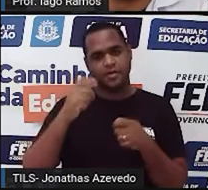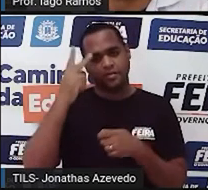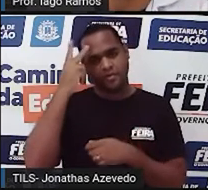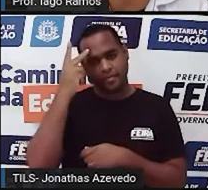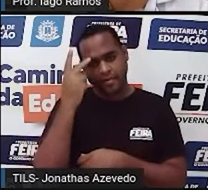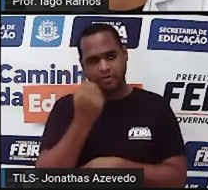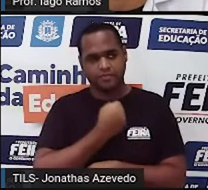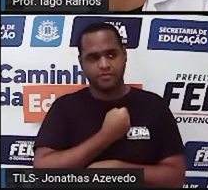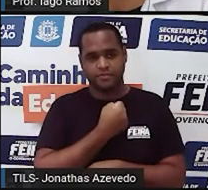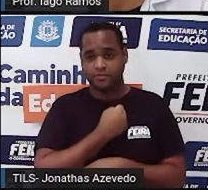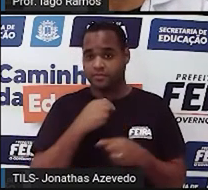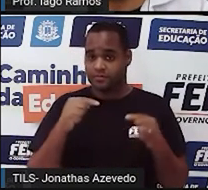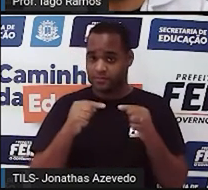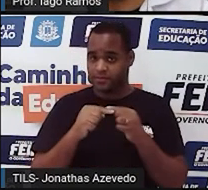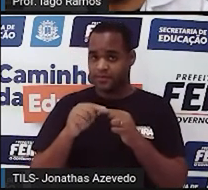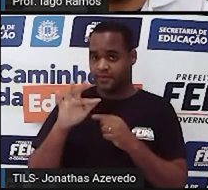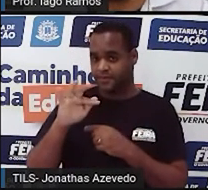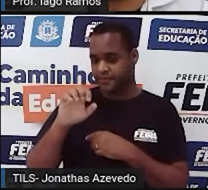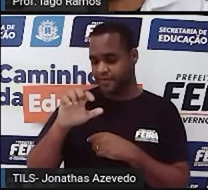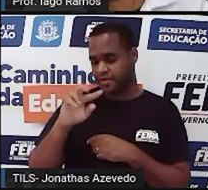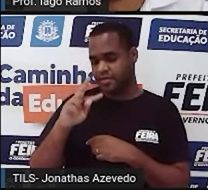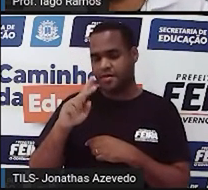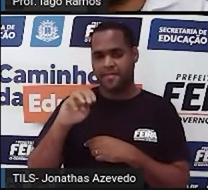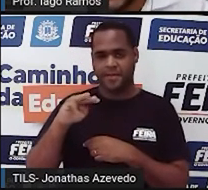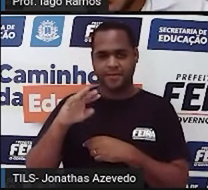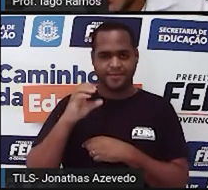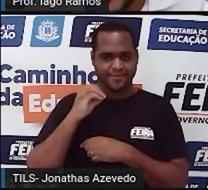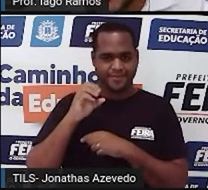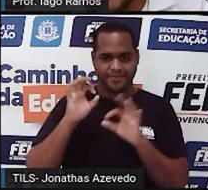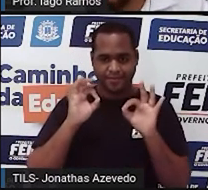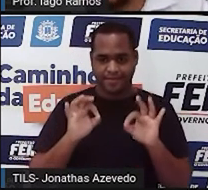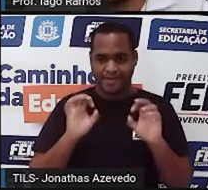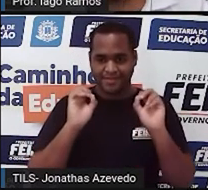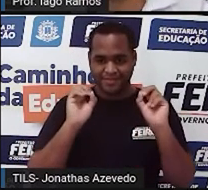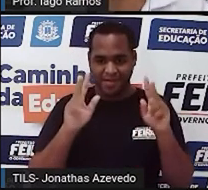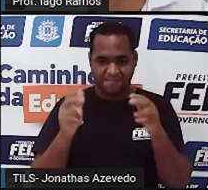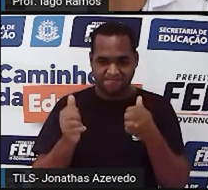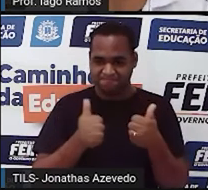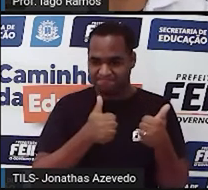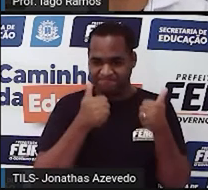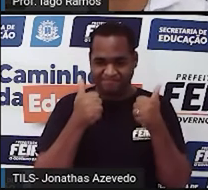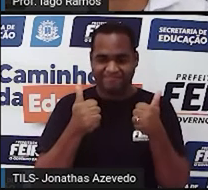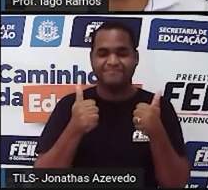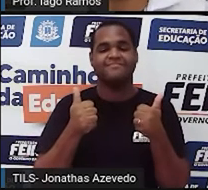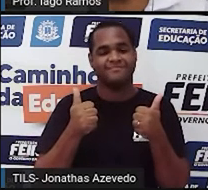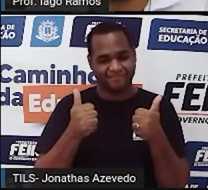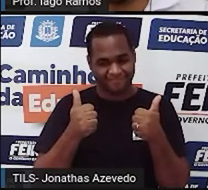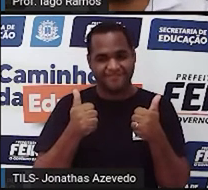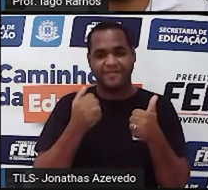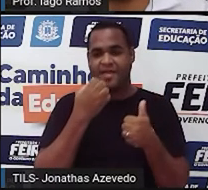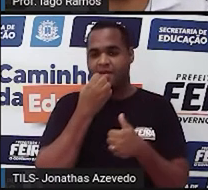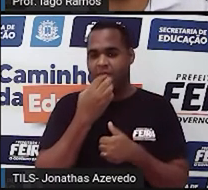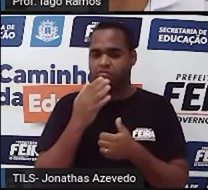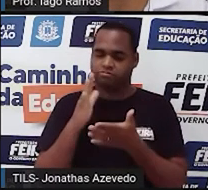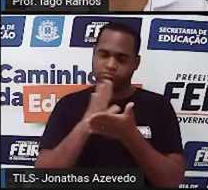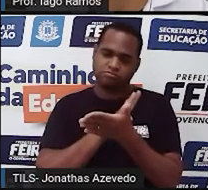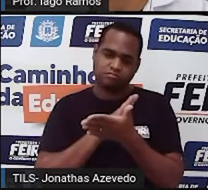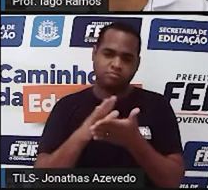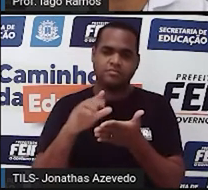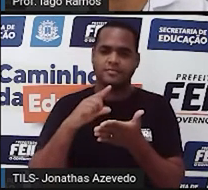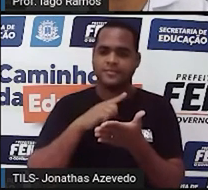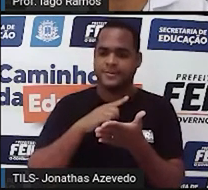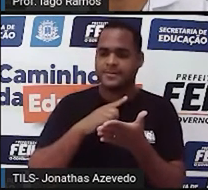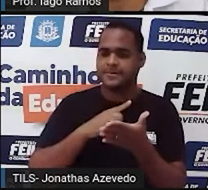propriedade do fechamento. Certo? Bacana? Bom, então é isso aí. algumas coisas